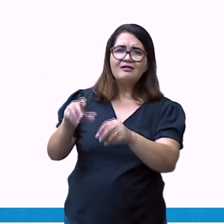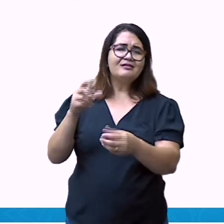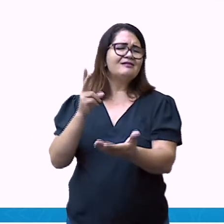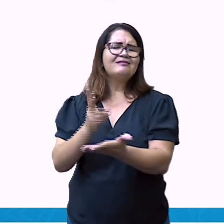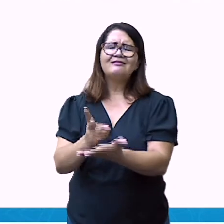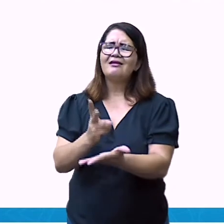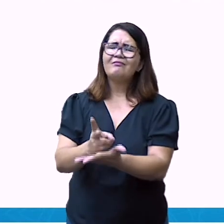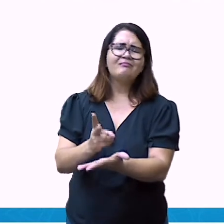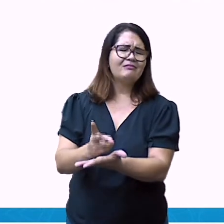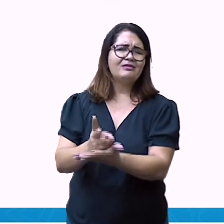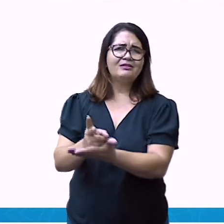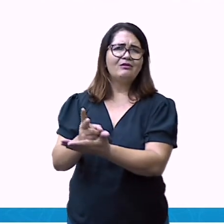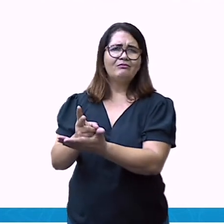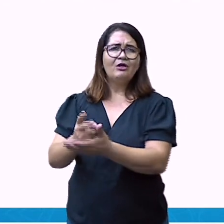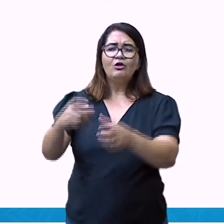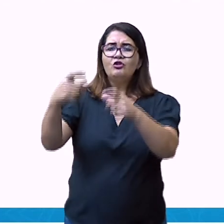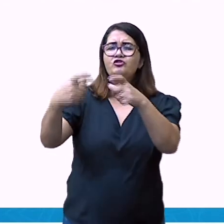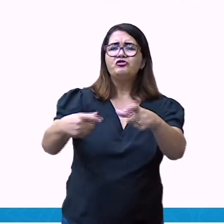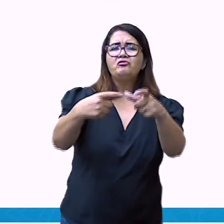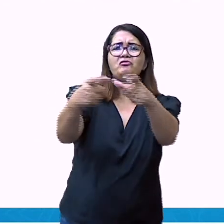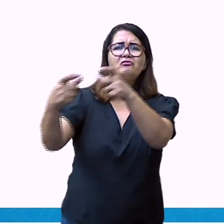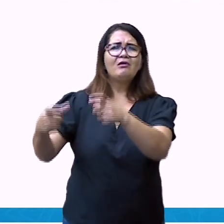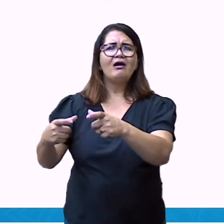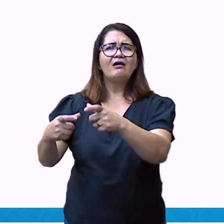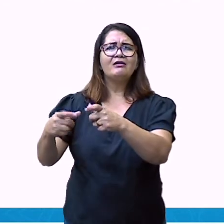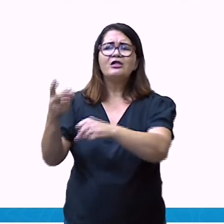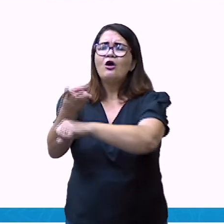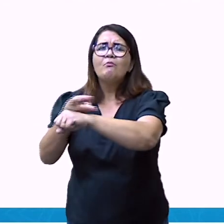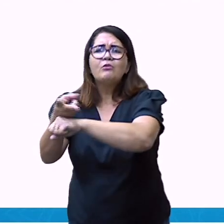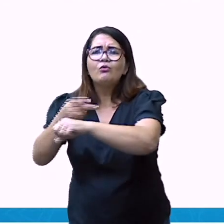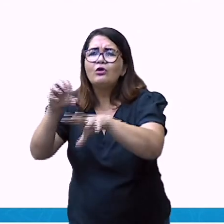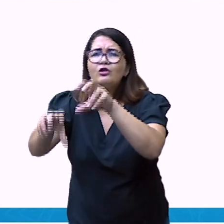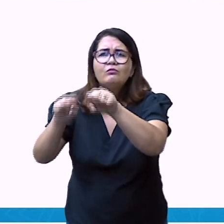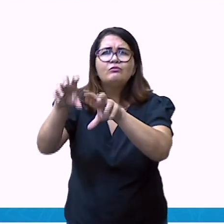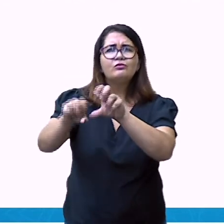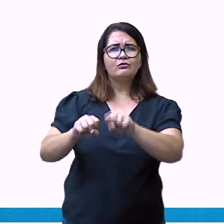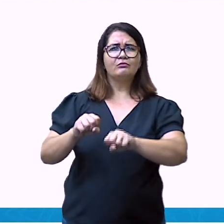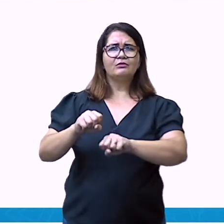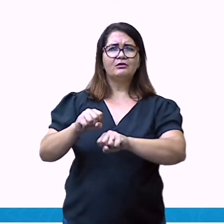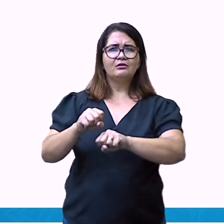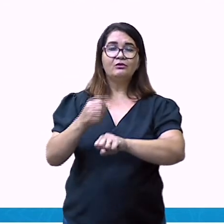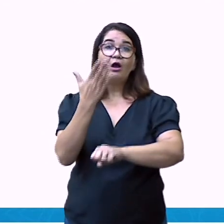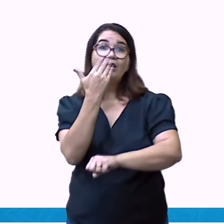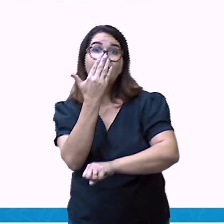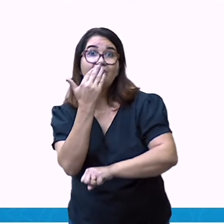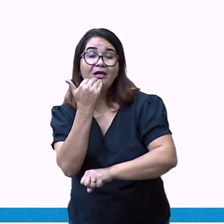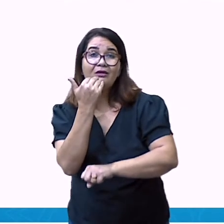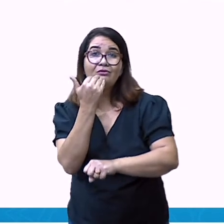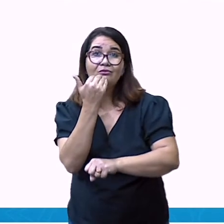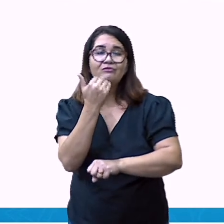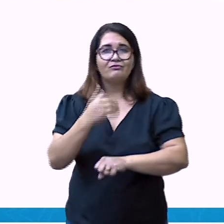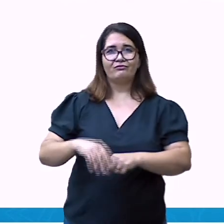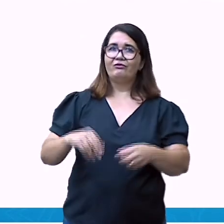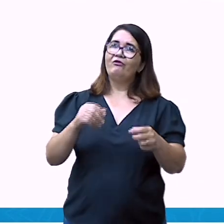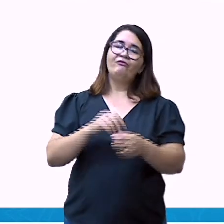constantemente a procura de alimentos. Elas não possuem moradia fixa.